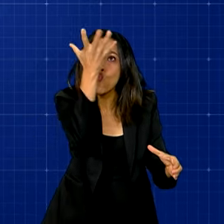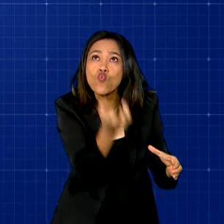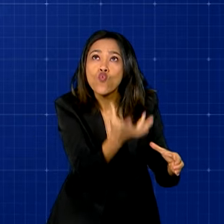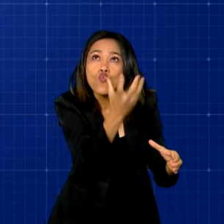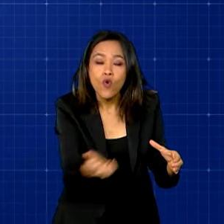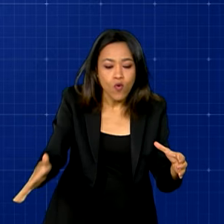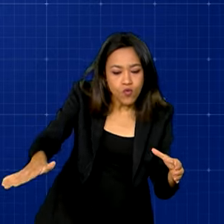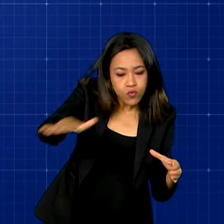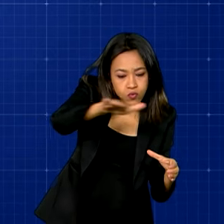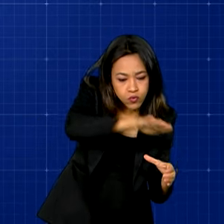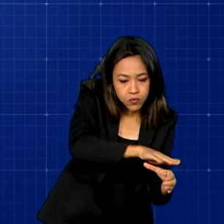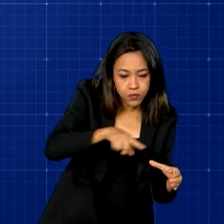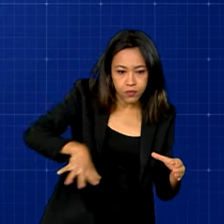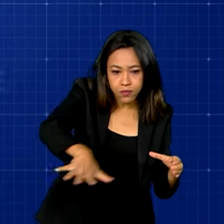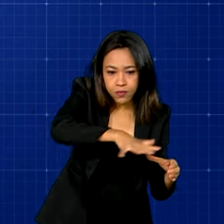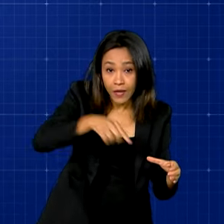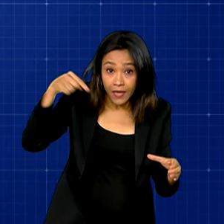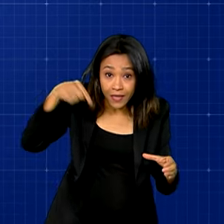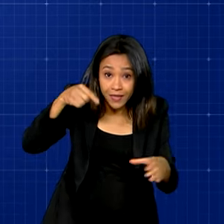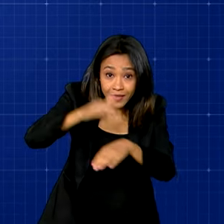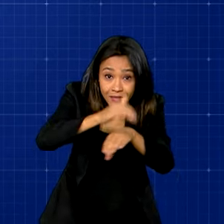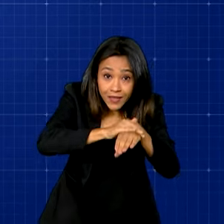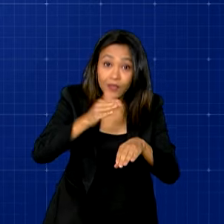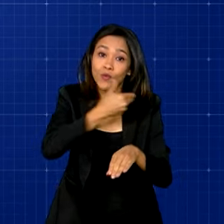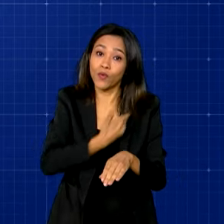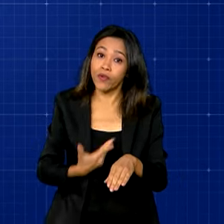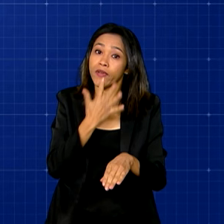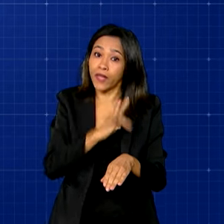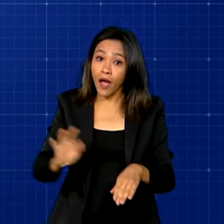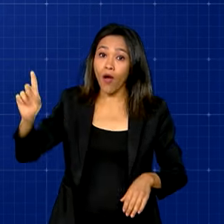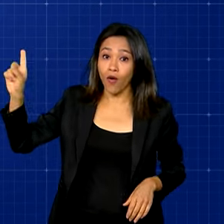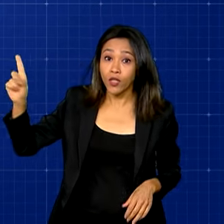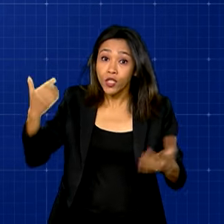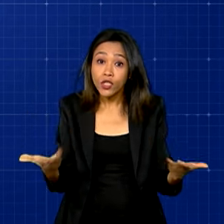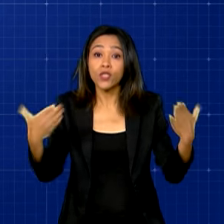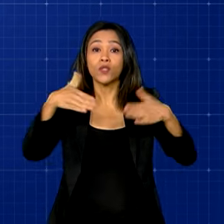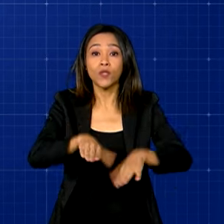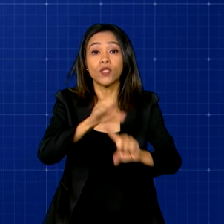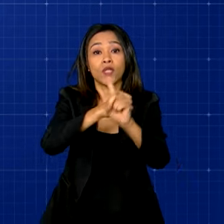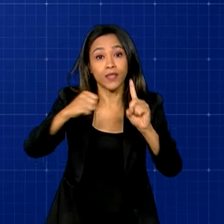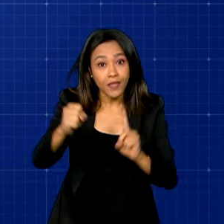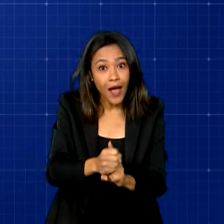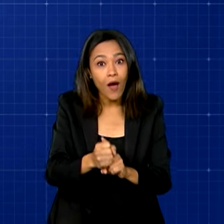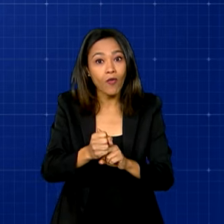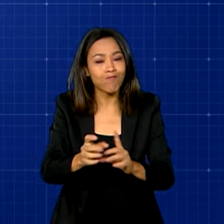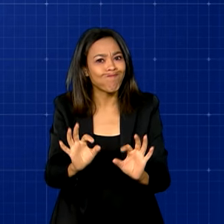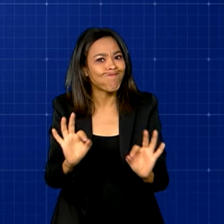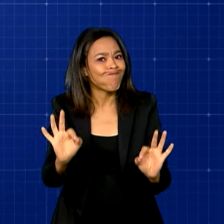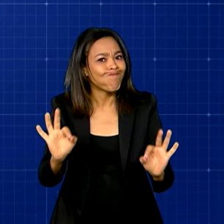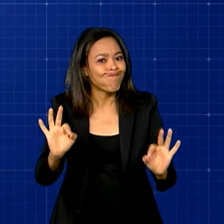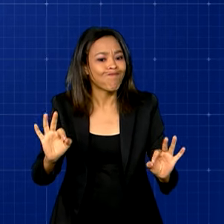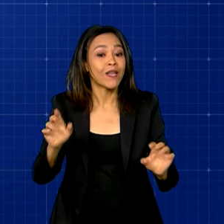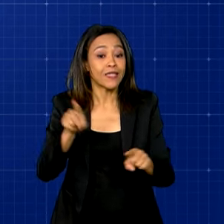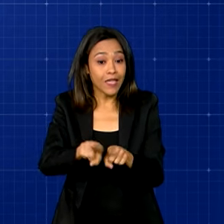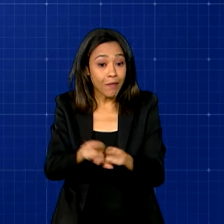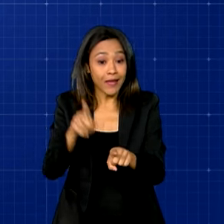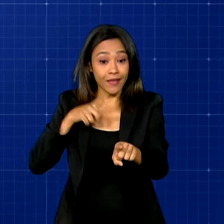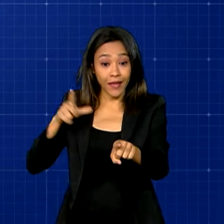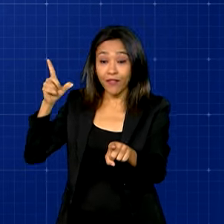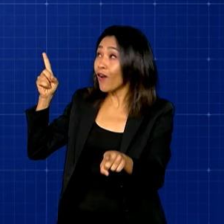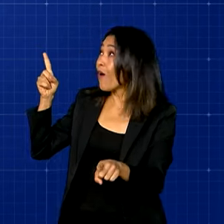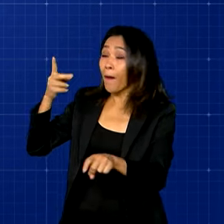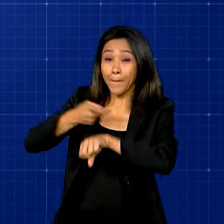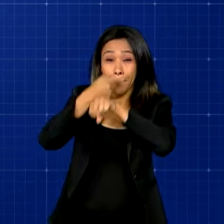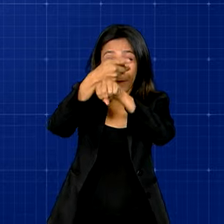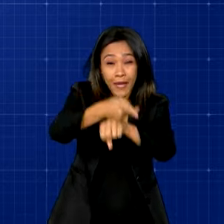e produção de alimentos. Essa iniciativa do governo brasileiro, de inclusão social e produtiva, também recebeu diversas